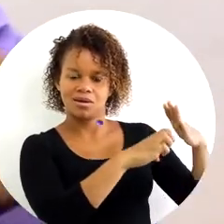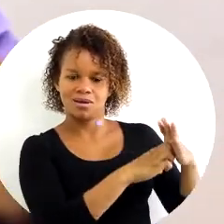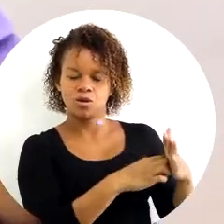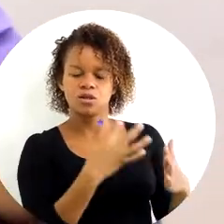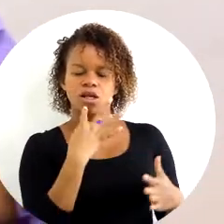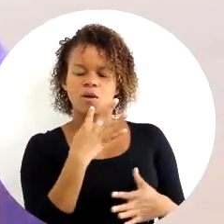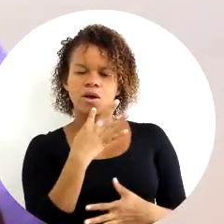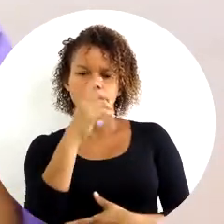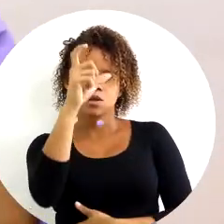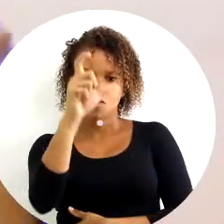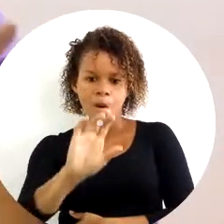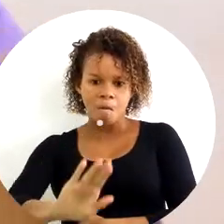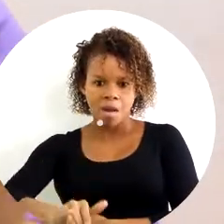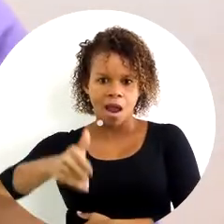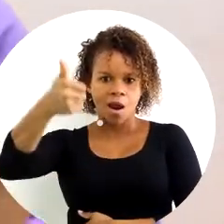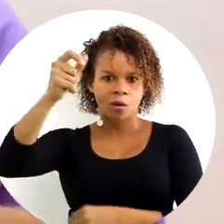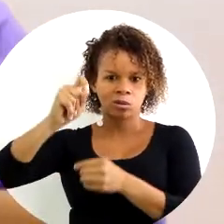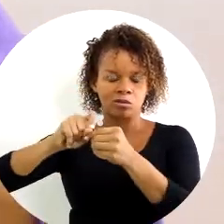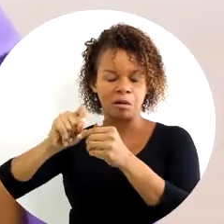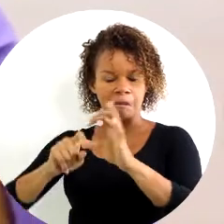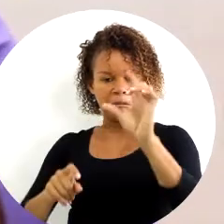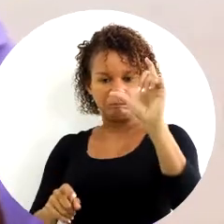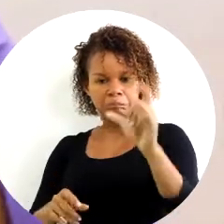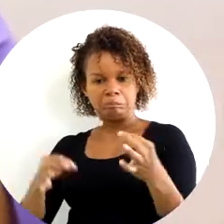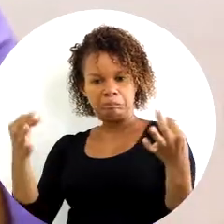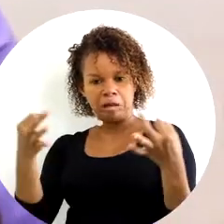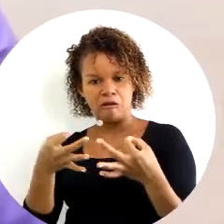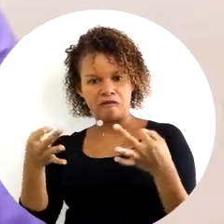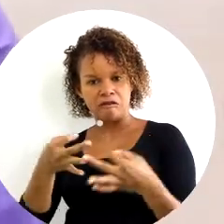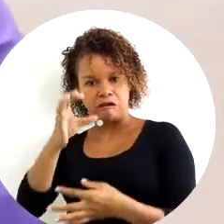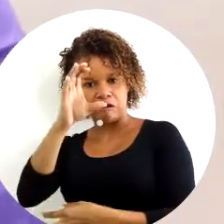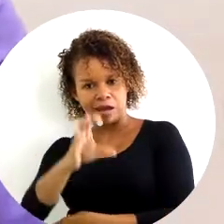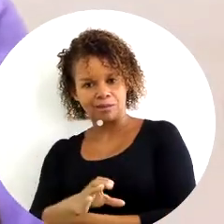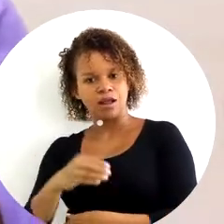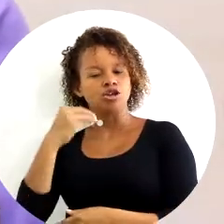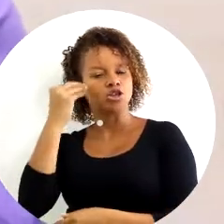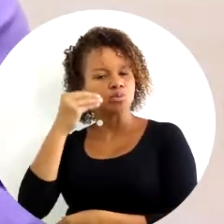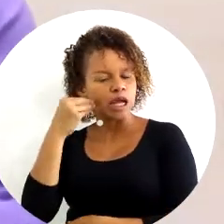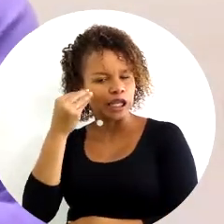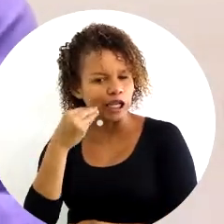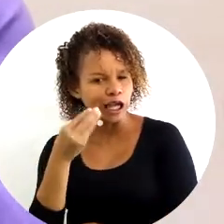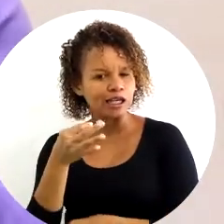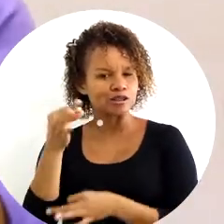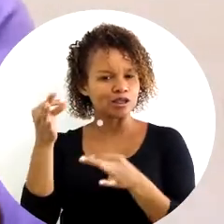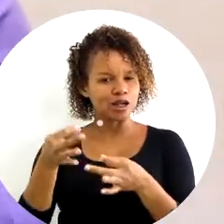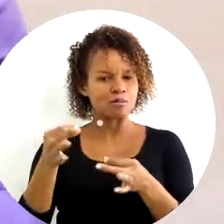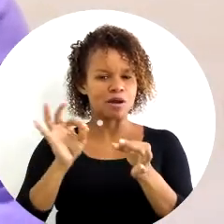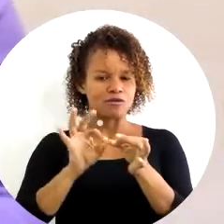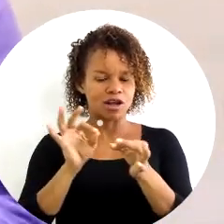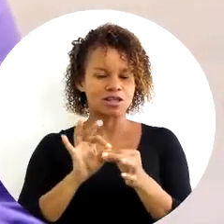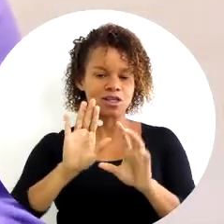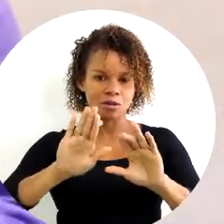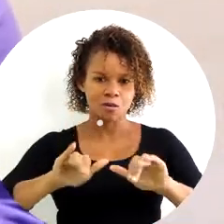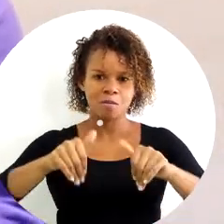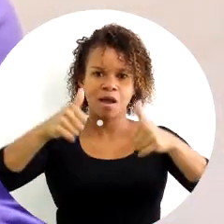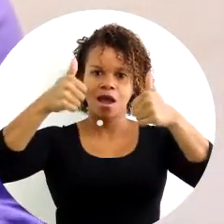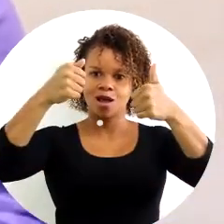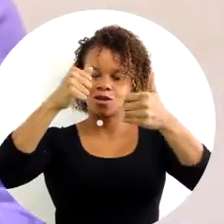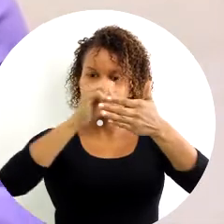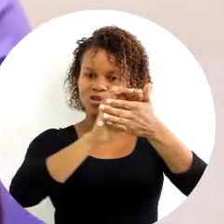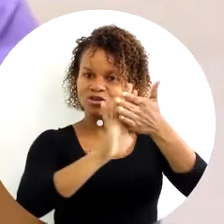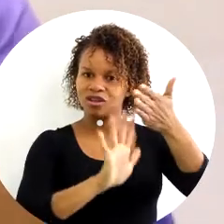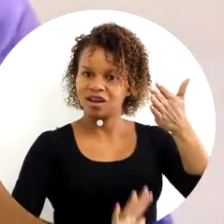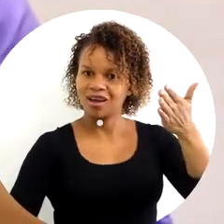ser reconhecido como o melhor naquilo que faz, ter experiência suficiente para executar sempre melhor sua